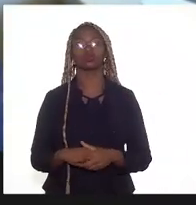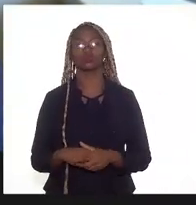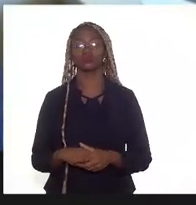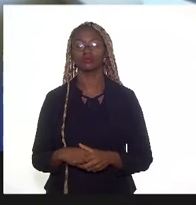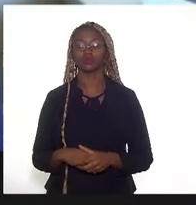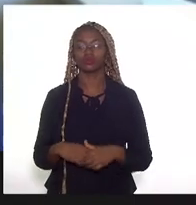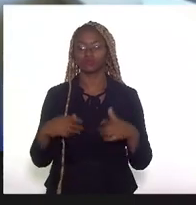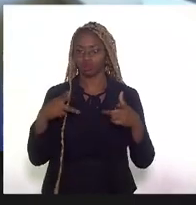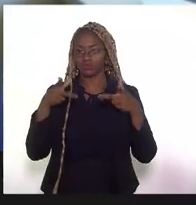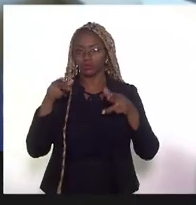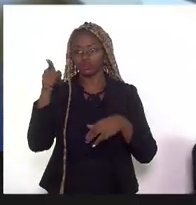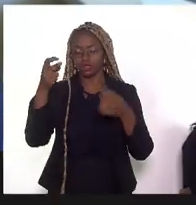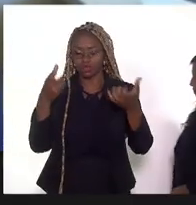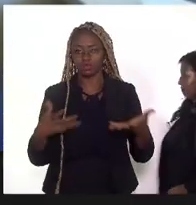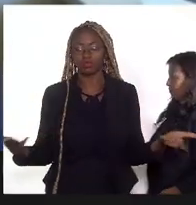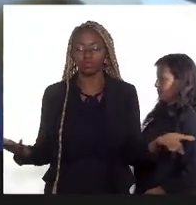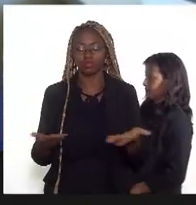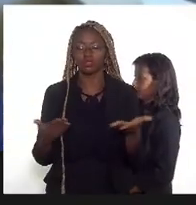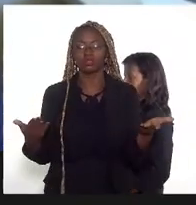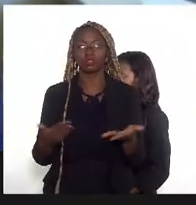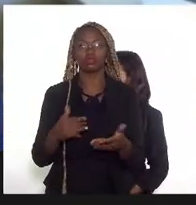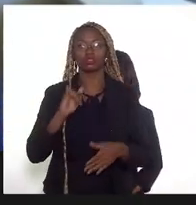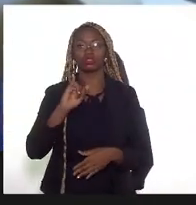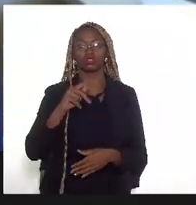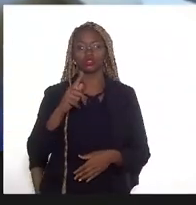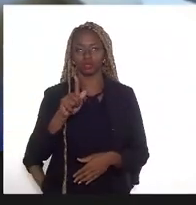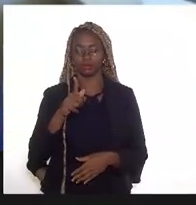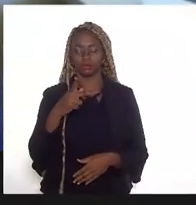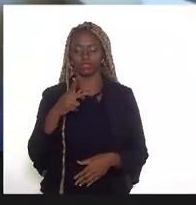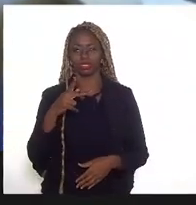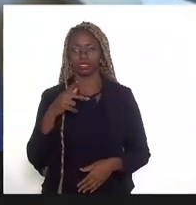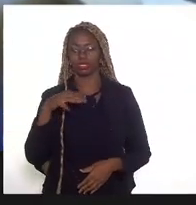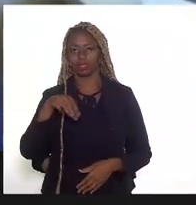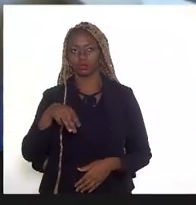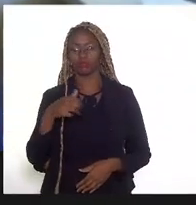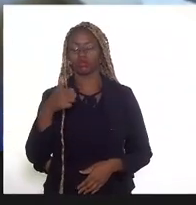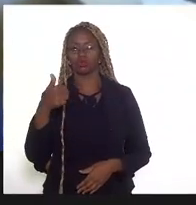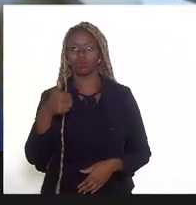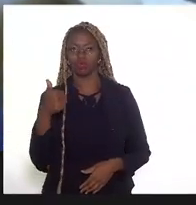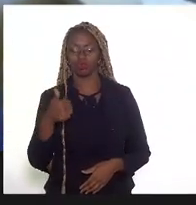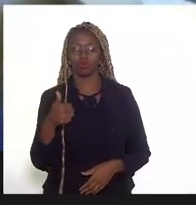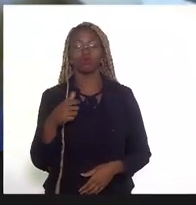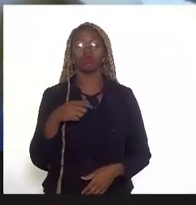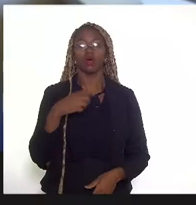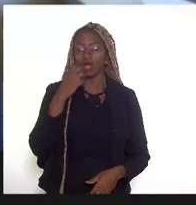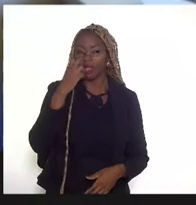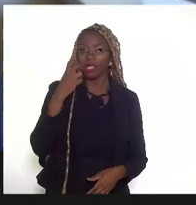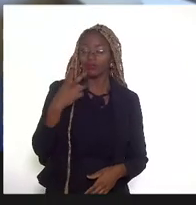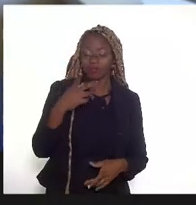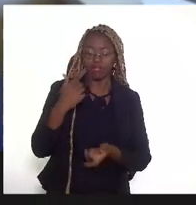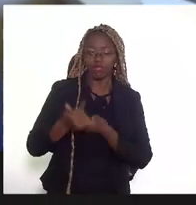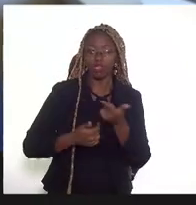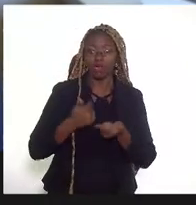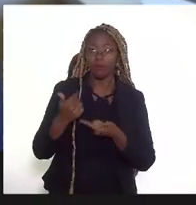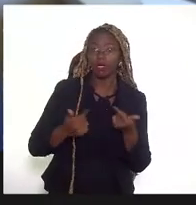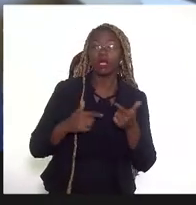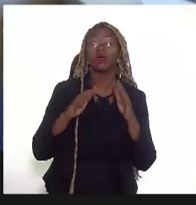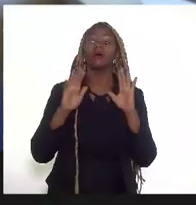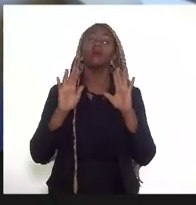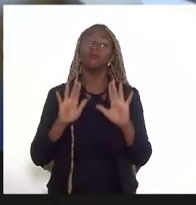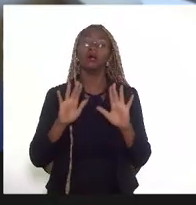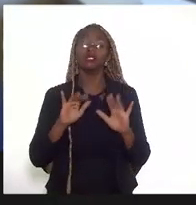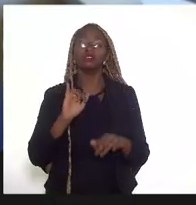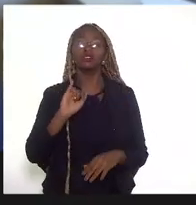agora, o módulo da UGPN1 vai operar em fevereiro de 2022 e o do